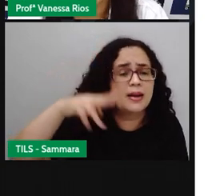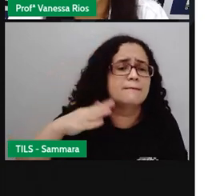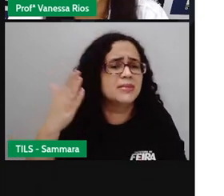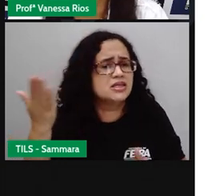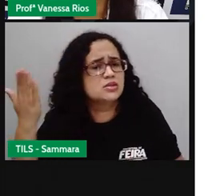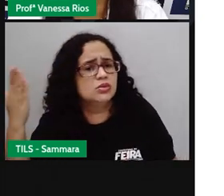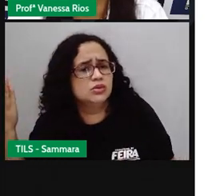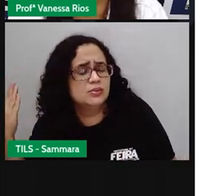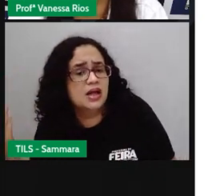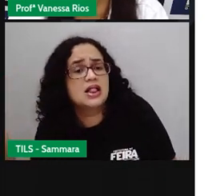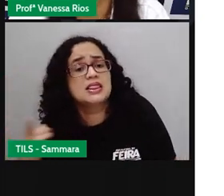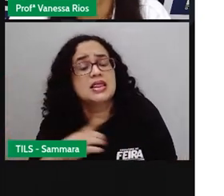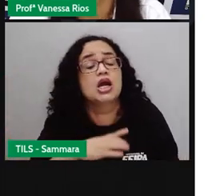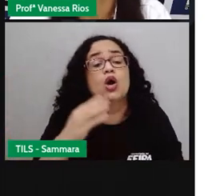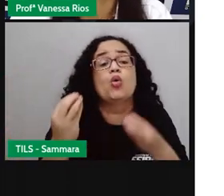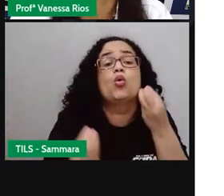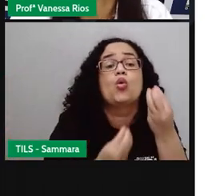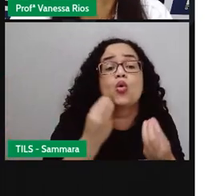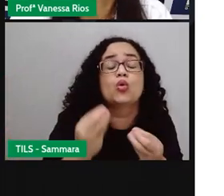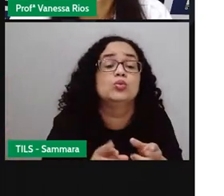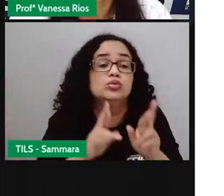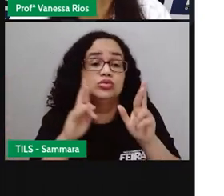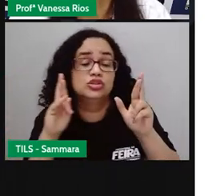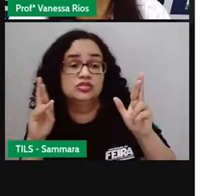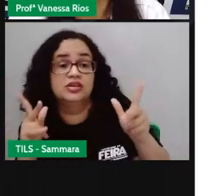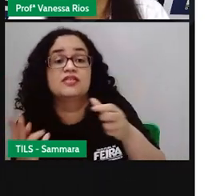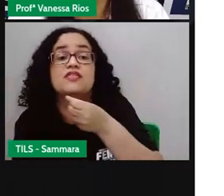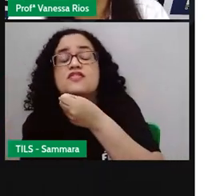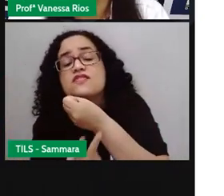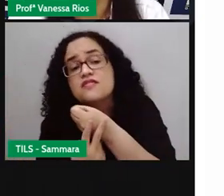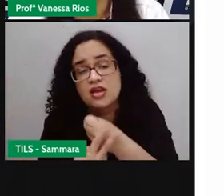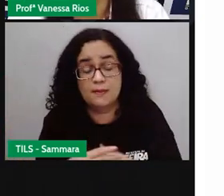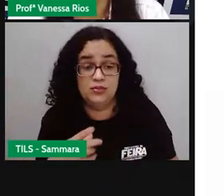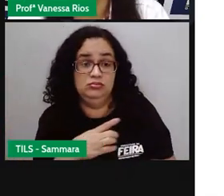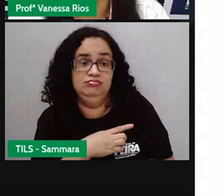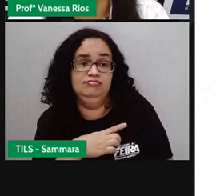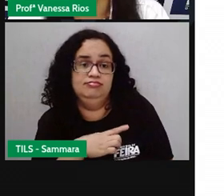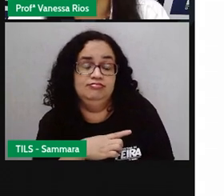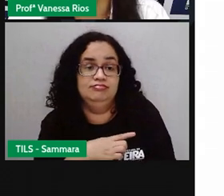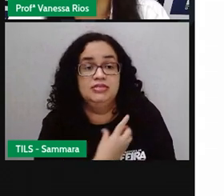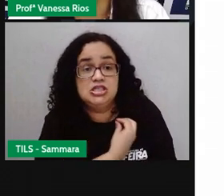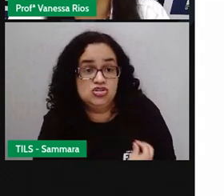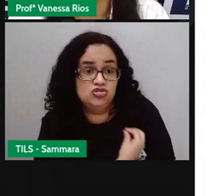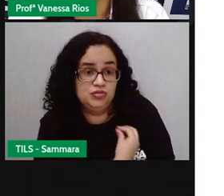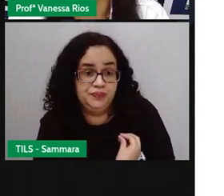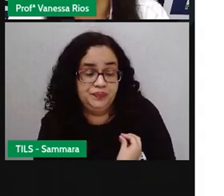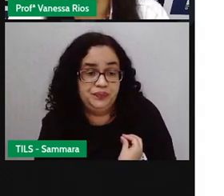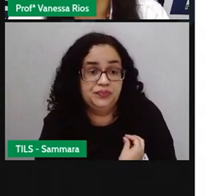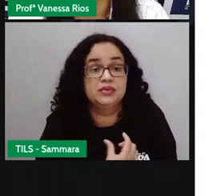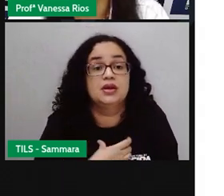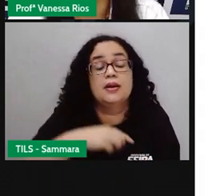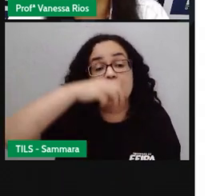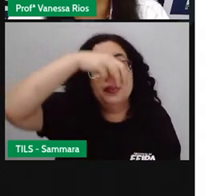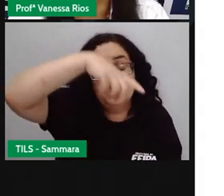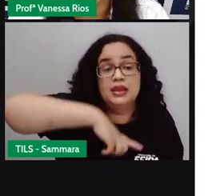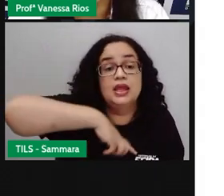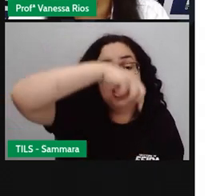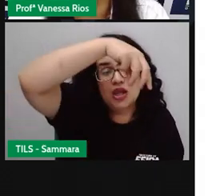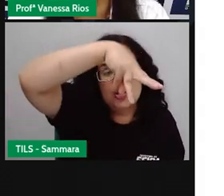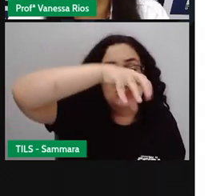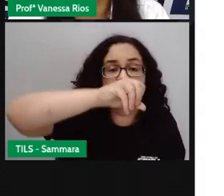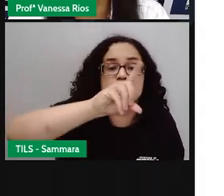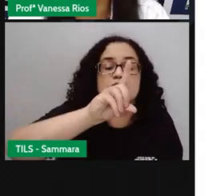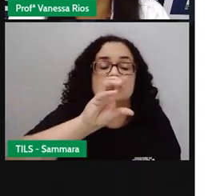passado, existem formas diferentes dos verbos aparecerem. E é por isso que existem aí os modos do